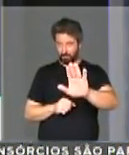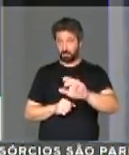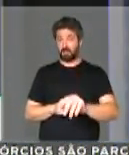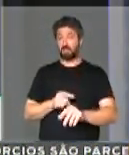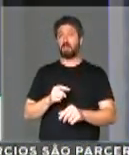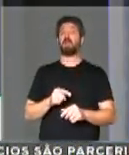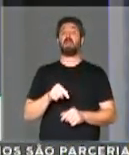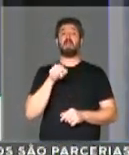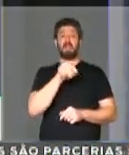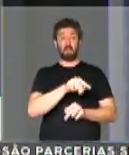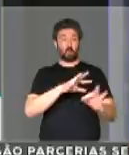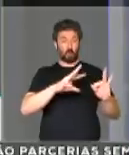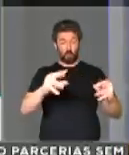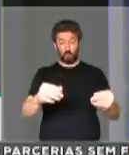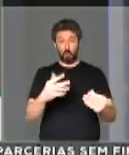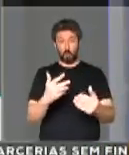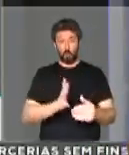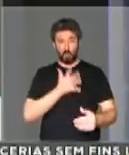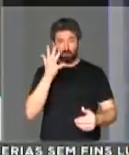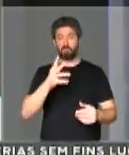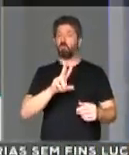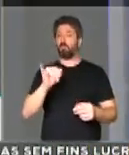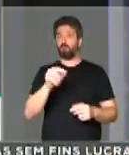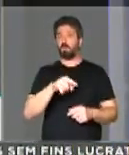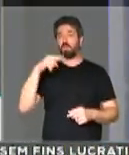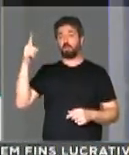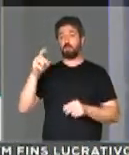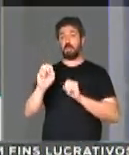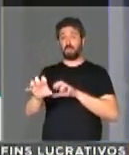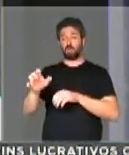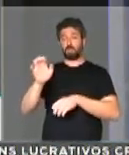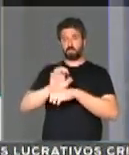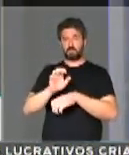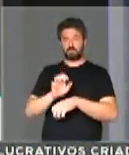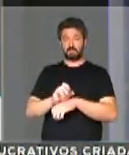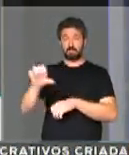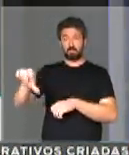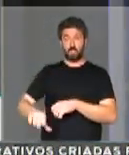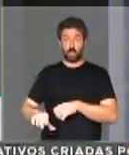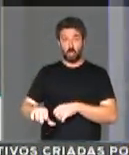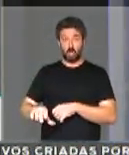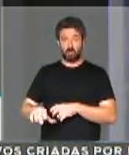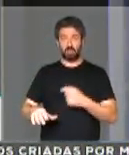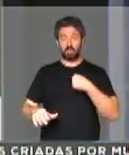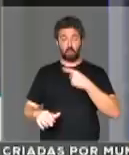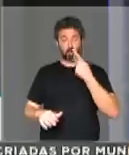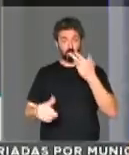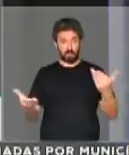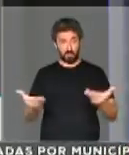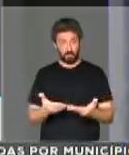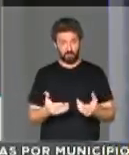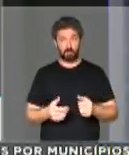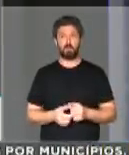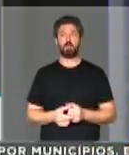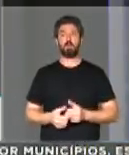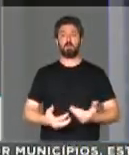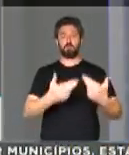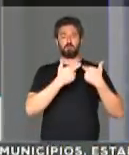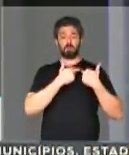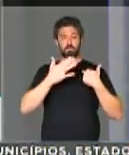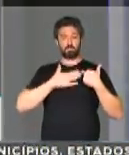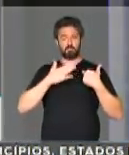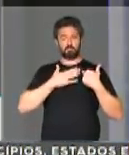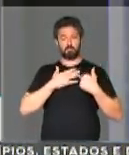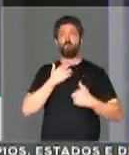fichinha perto do escândalo que virá na educação do meu Estado. Eu estou aqui fazendo o meu papel